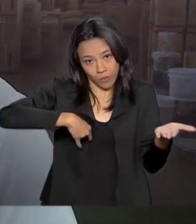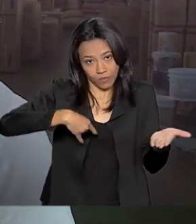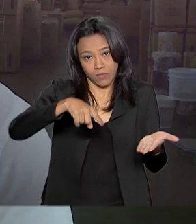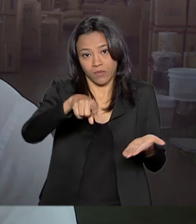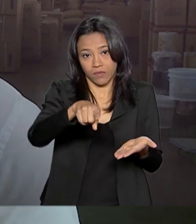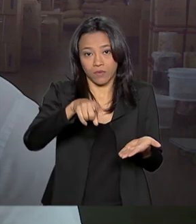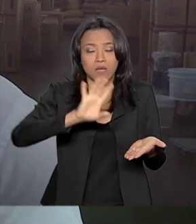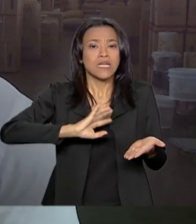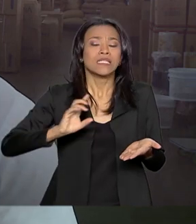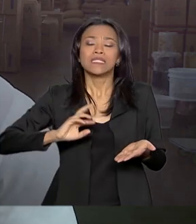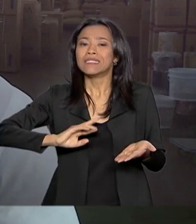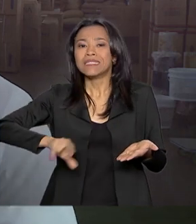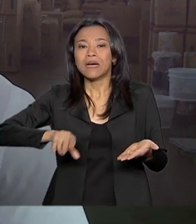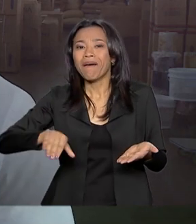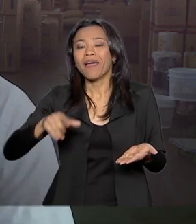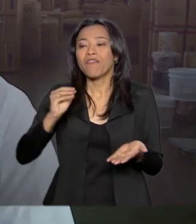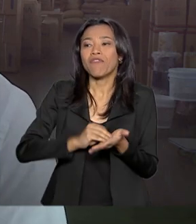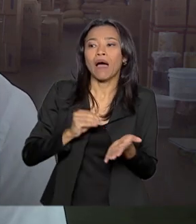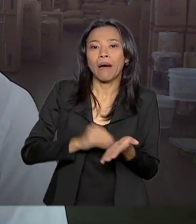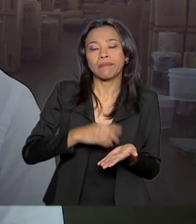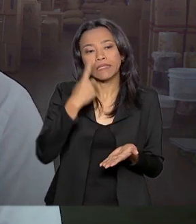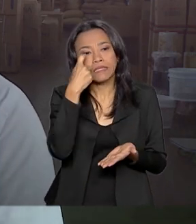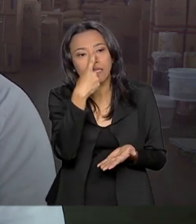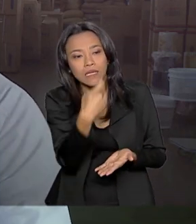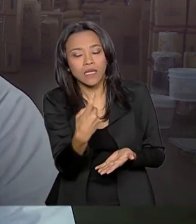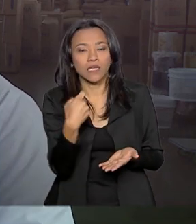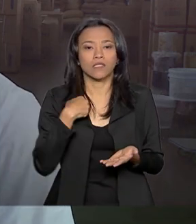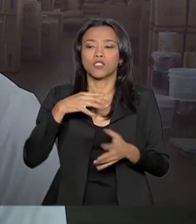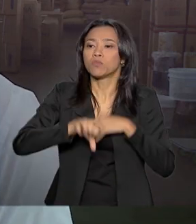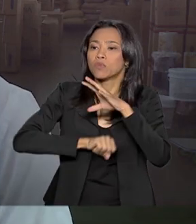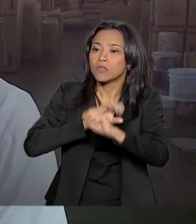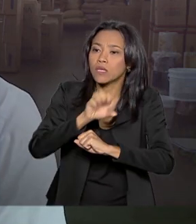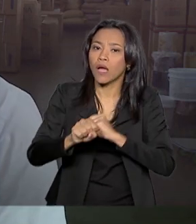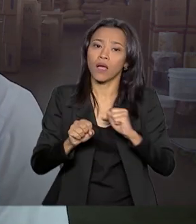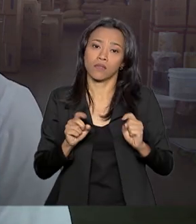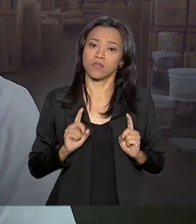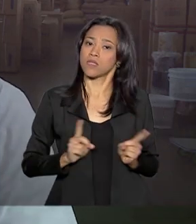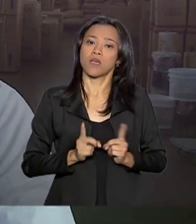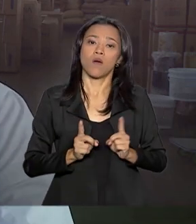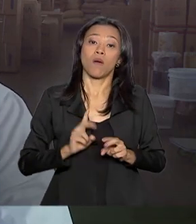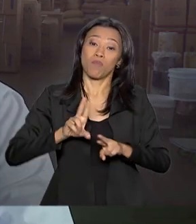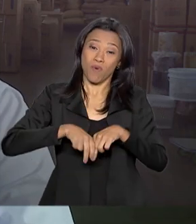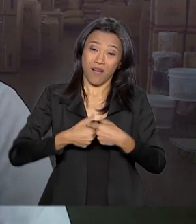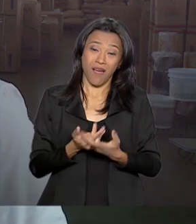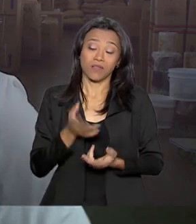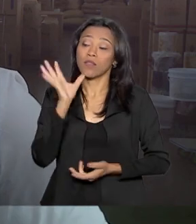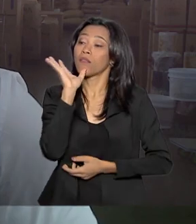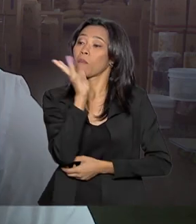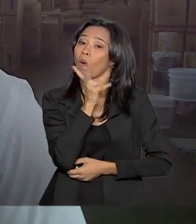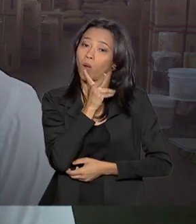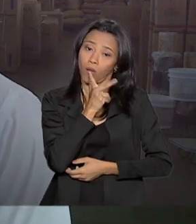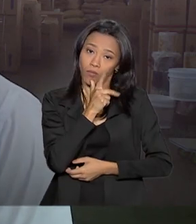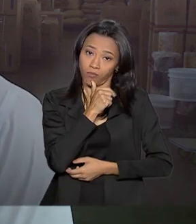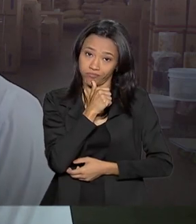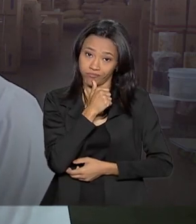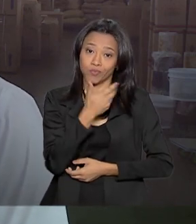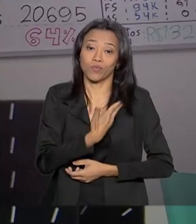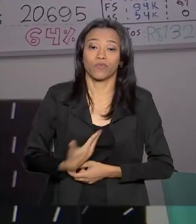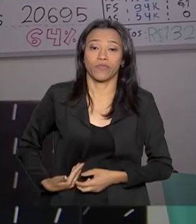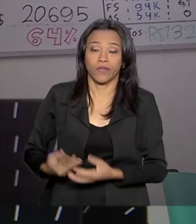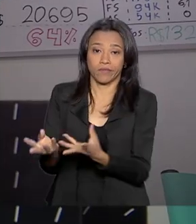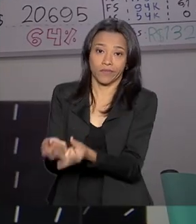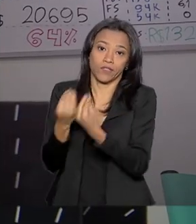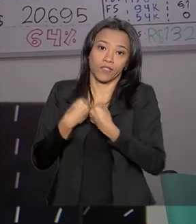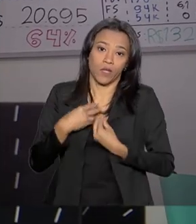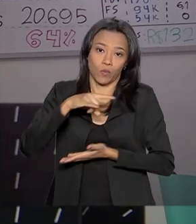falta de interesse da nossa porta iniciativa de buscar essas licenças, mas pela própria demora dos órgãos responsáveis.